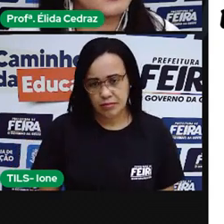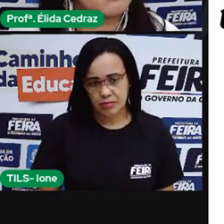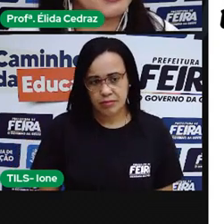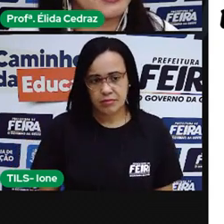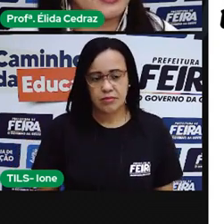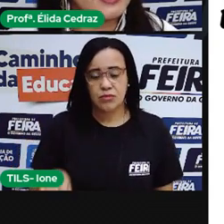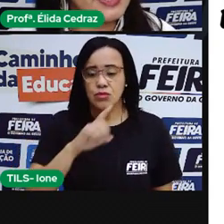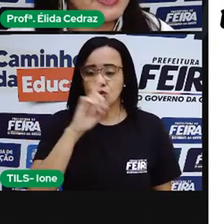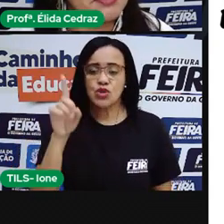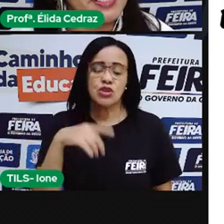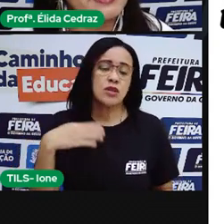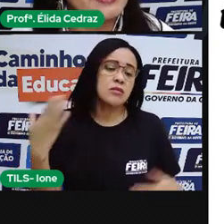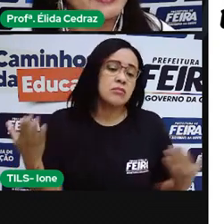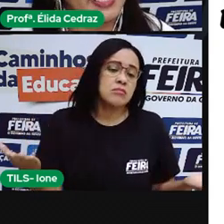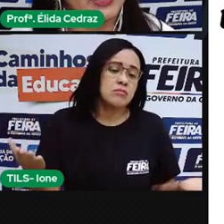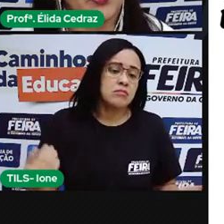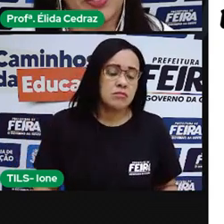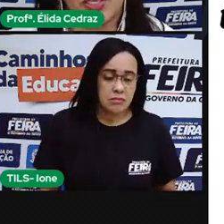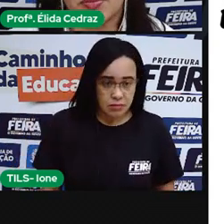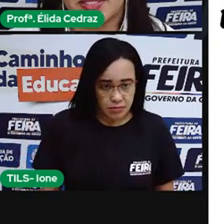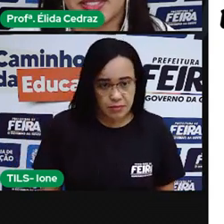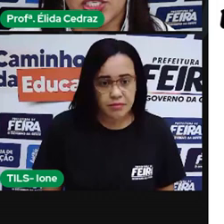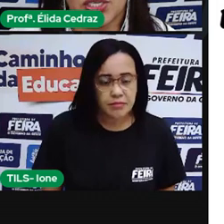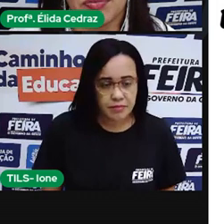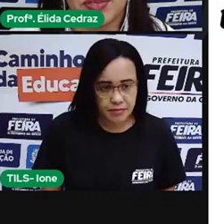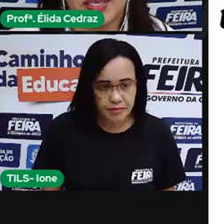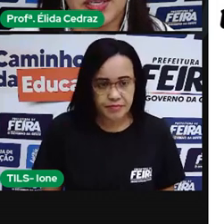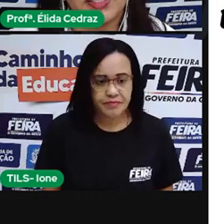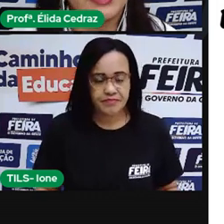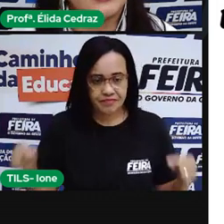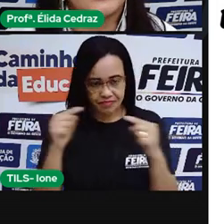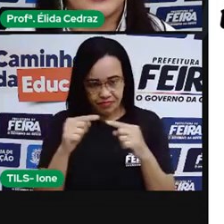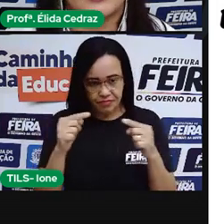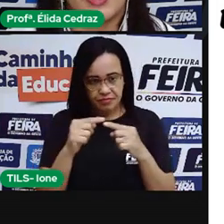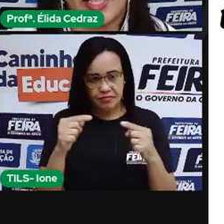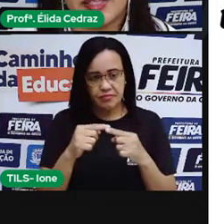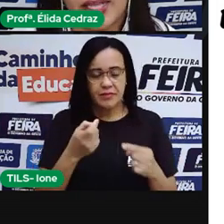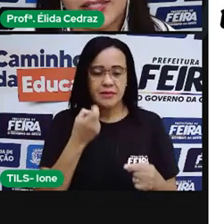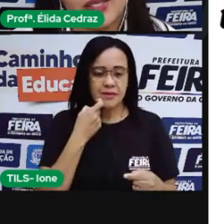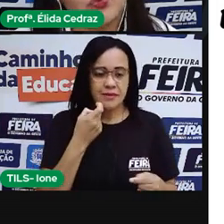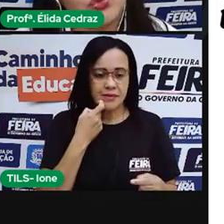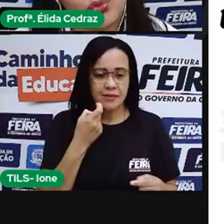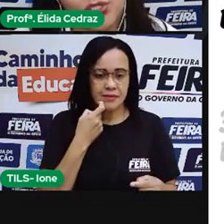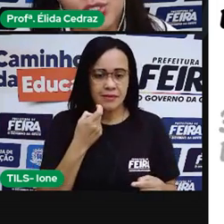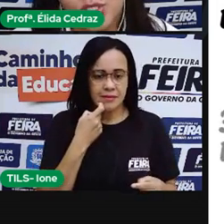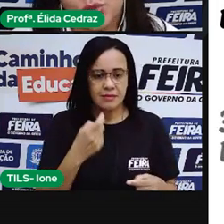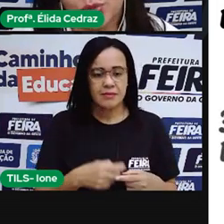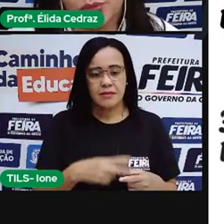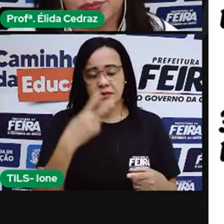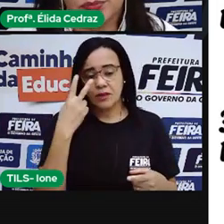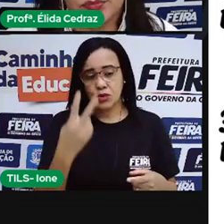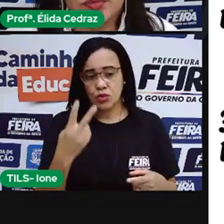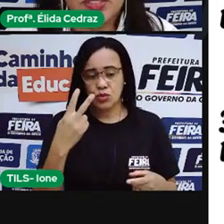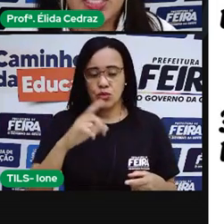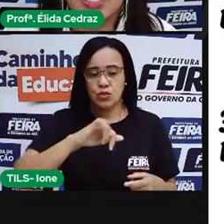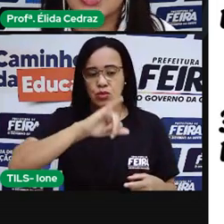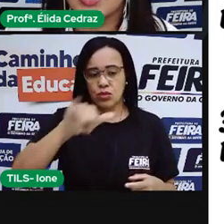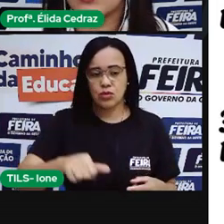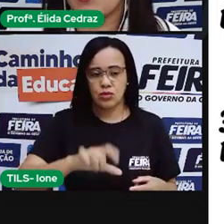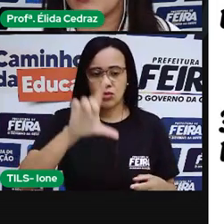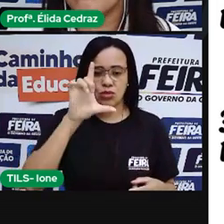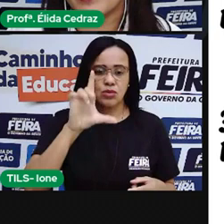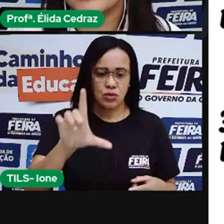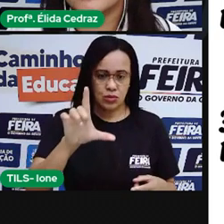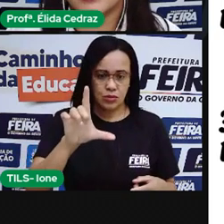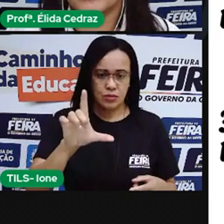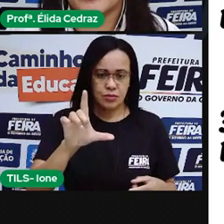dia da semana. E esse mês caiu em uma sexta-feira. A data é o 2 de julho. E